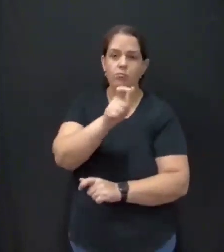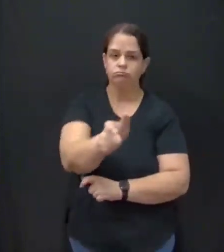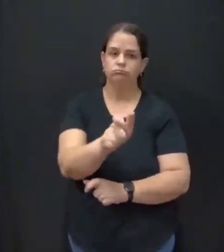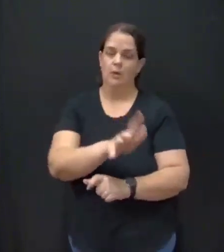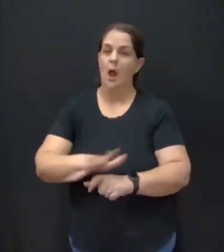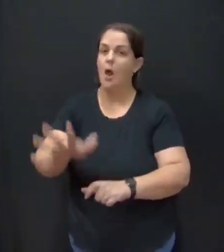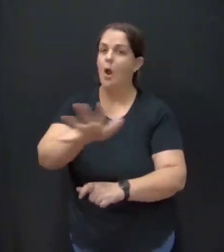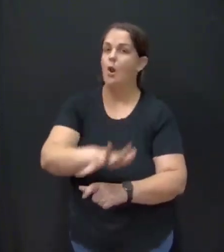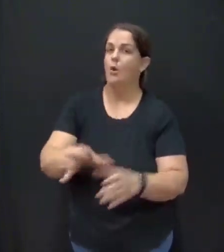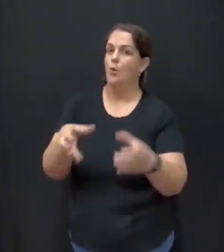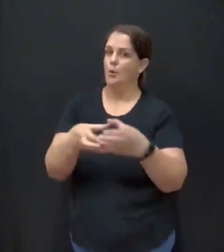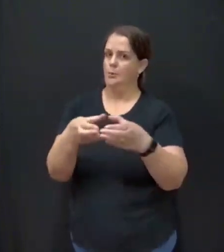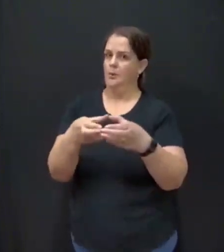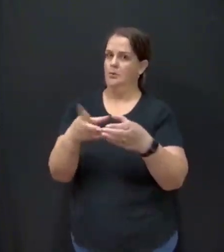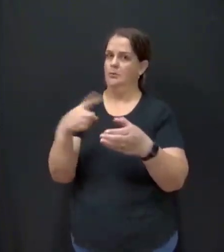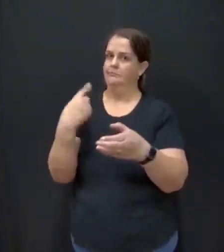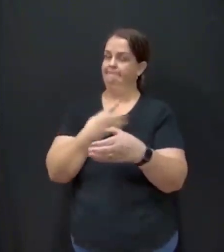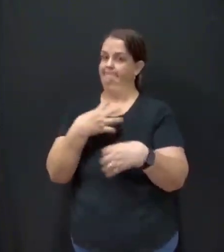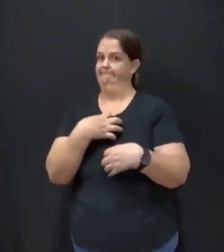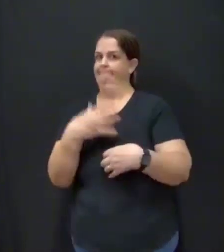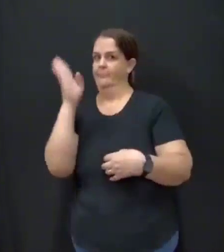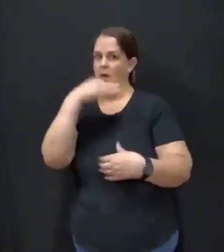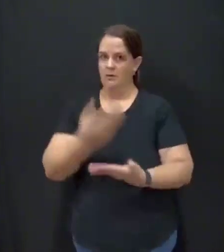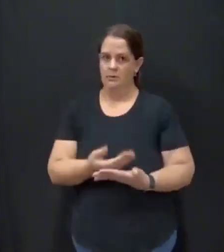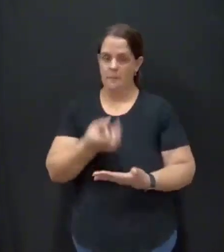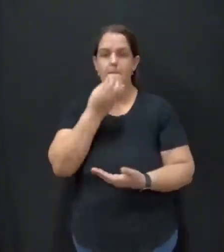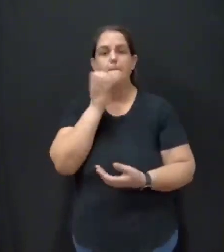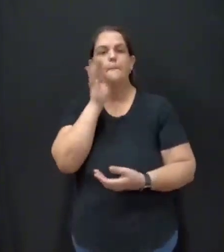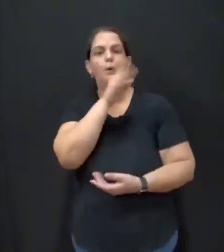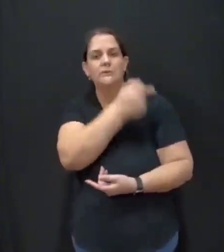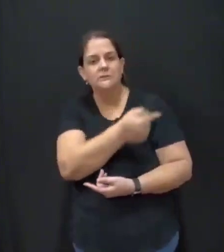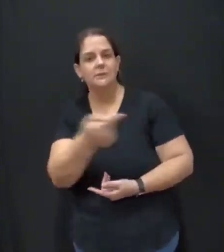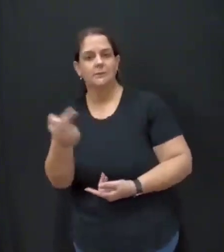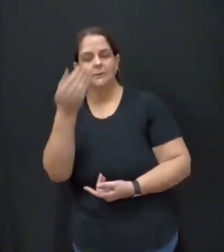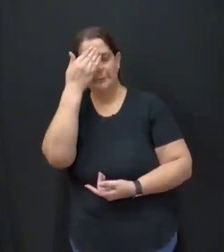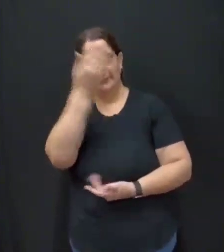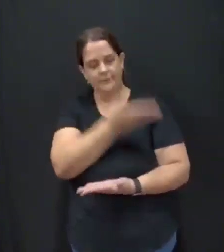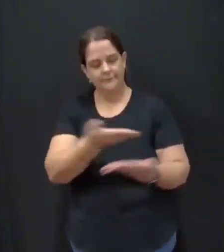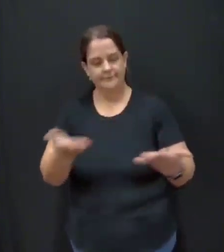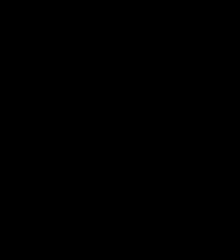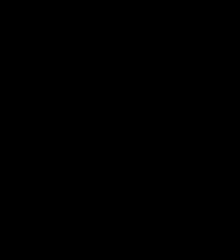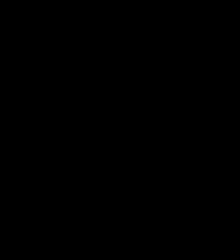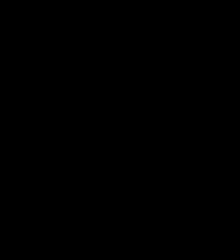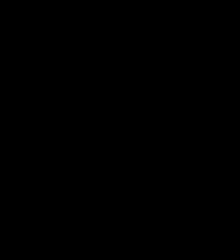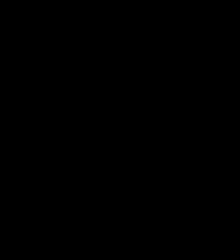fiquemos todos em maus lençóis. Senhores, teremos todos uma boa semana. Obrigado a todos vocês.